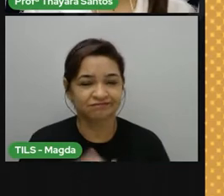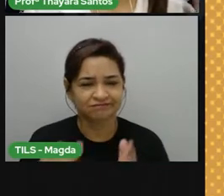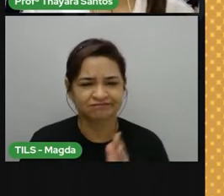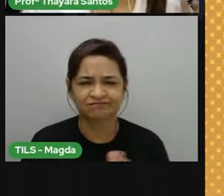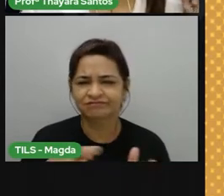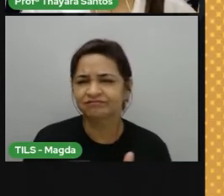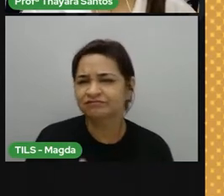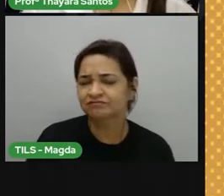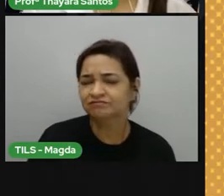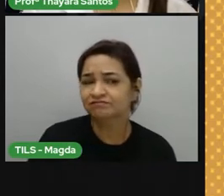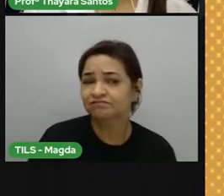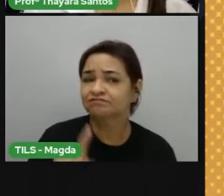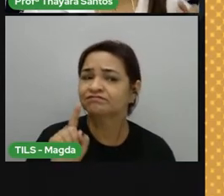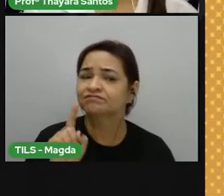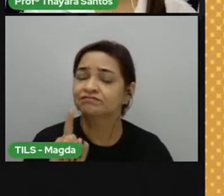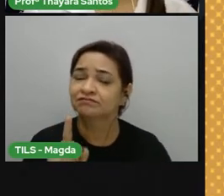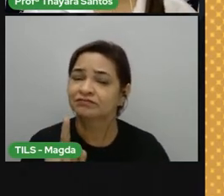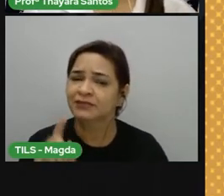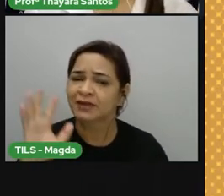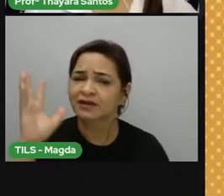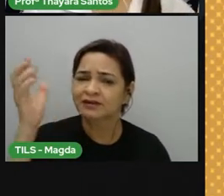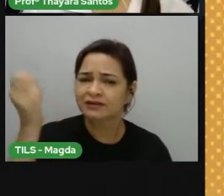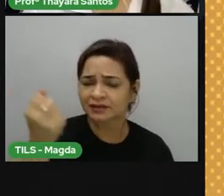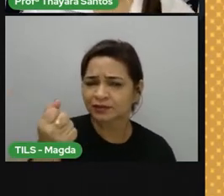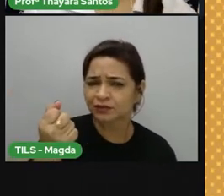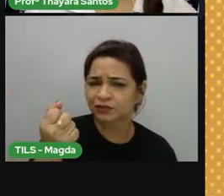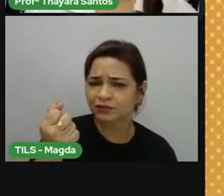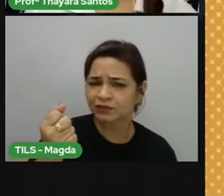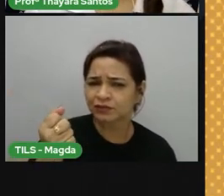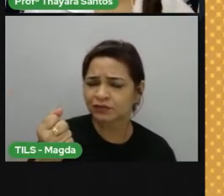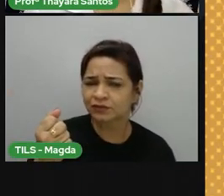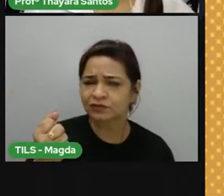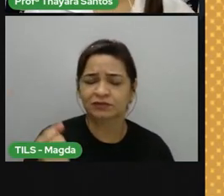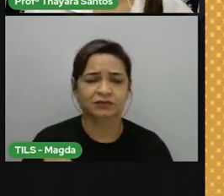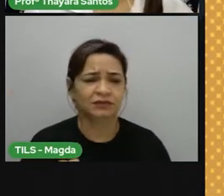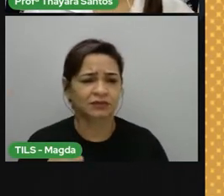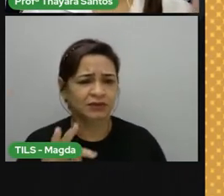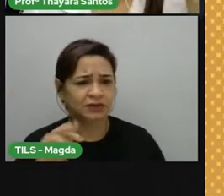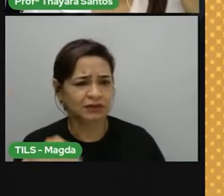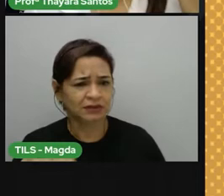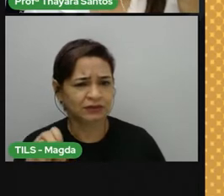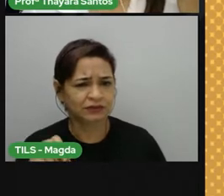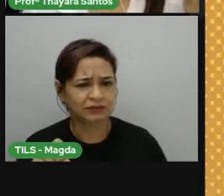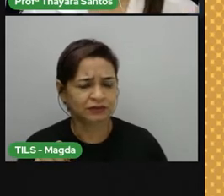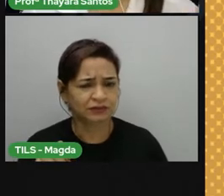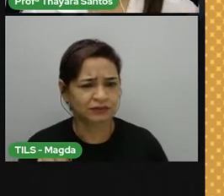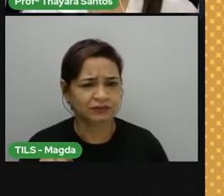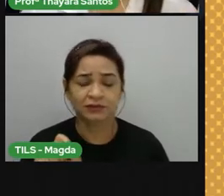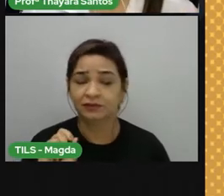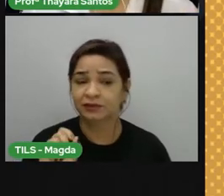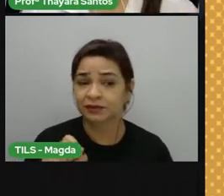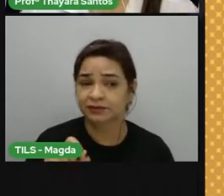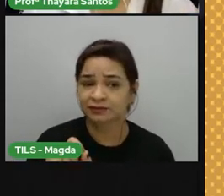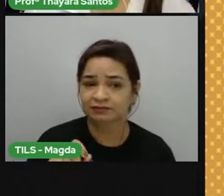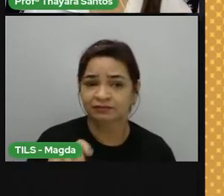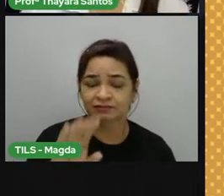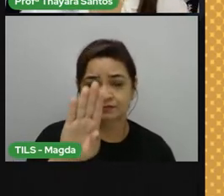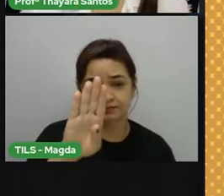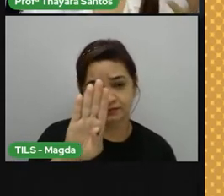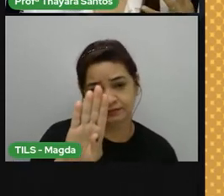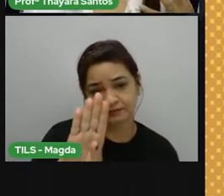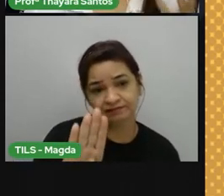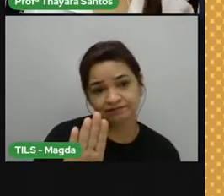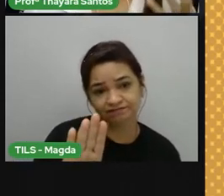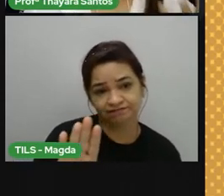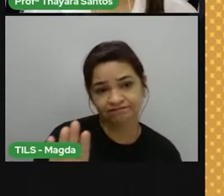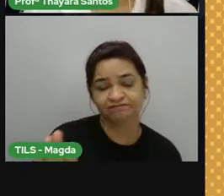Pergunta número 1 era, tempo e clima são a mesma coisa. Isso é verdadeiro ou é falso? É claro que é falso, né gente? A gente já viu